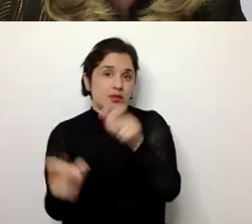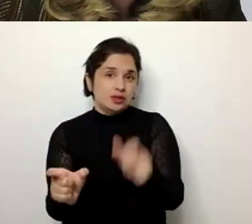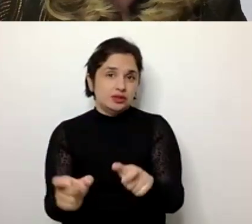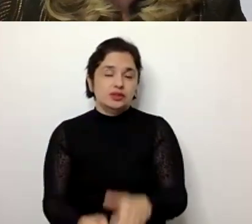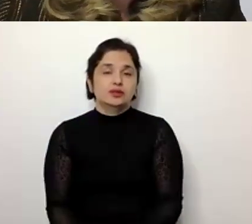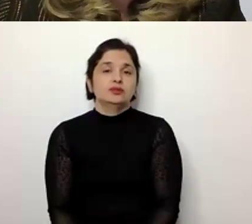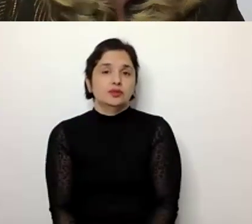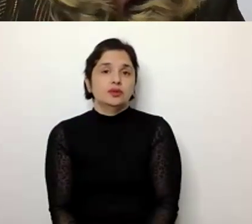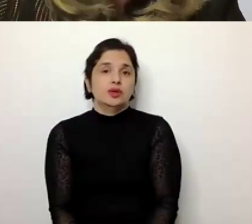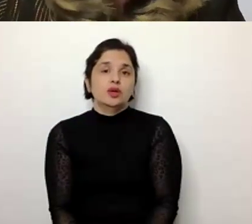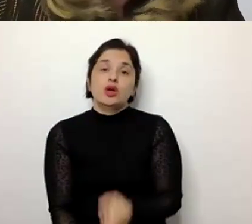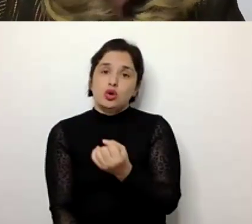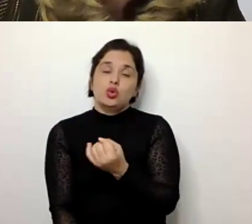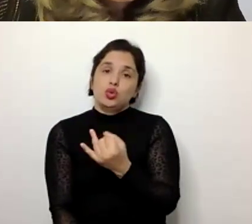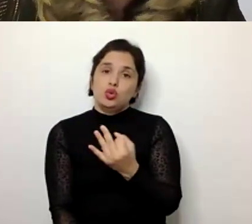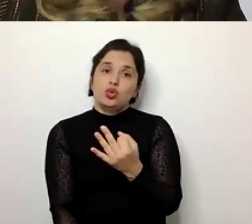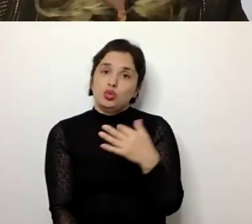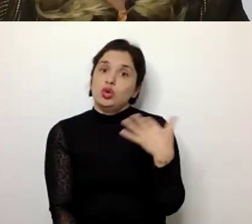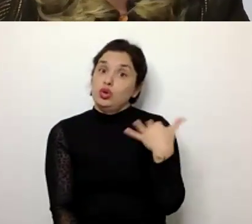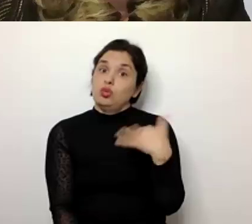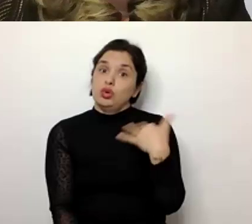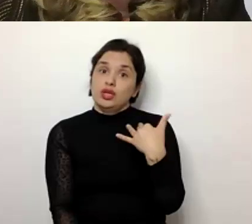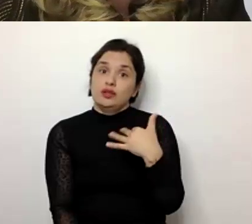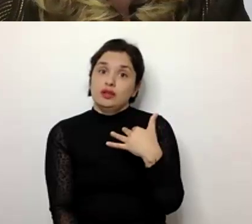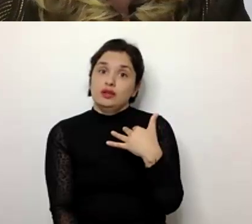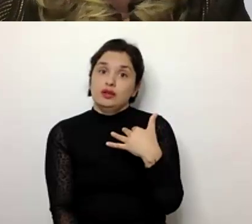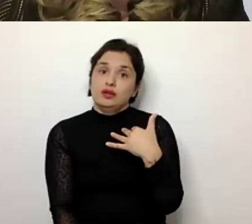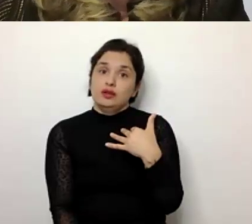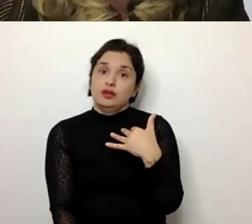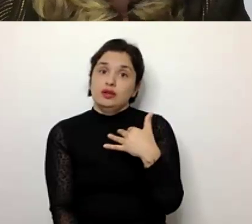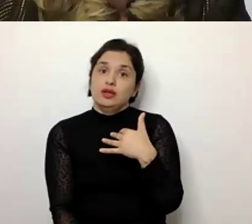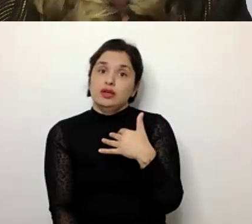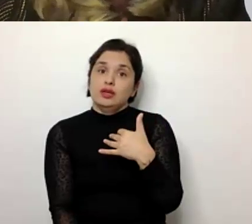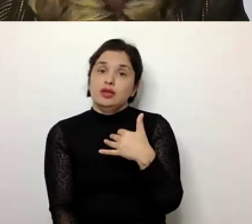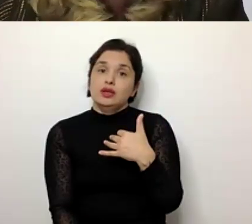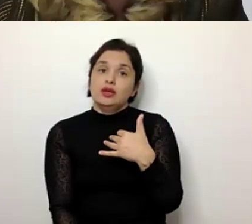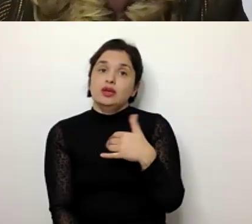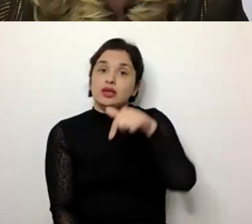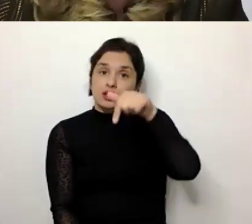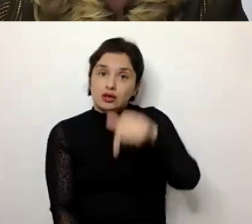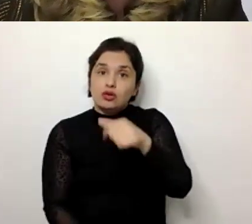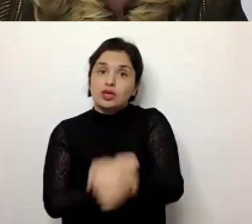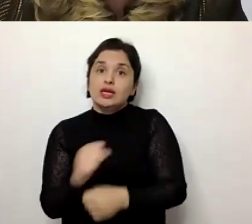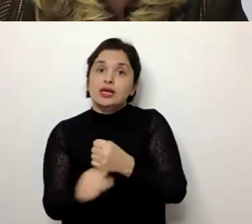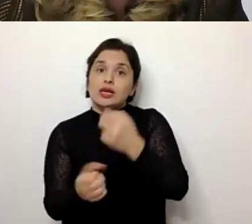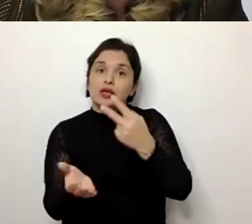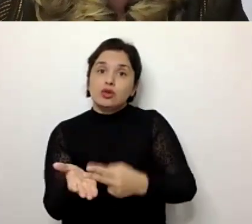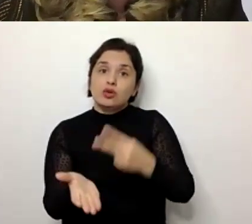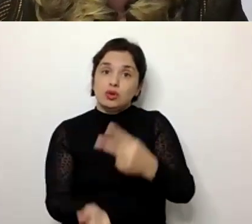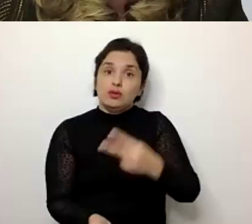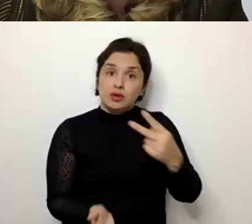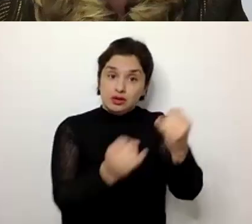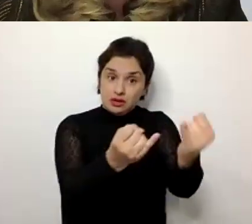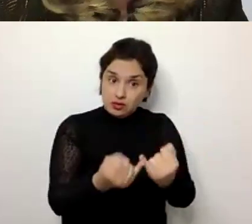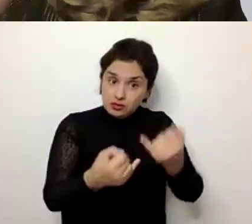uma quantidade bem importante da população que hoje, 2022, que são os dados que a gente